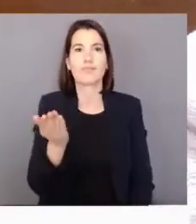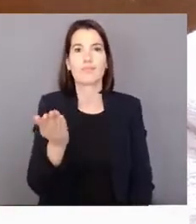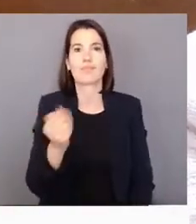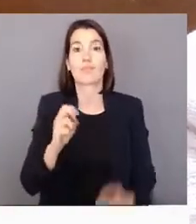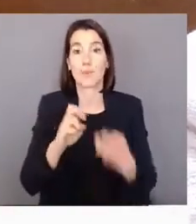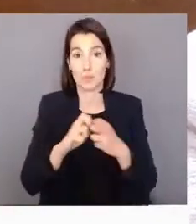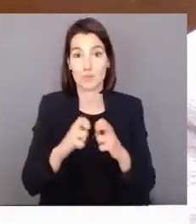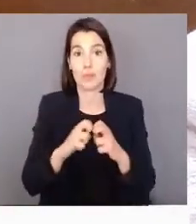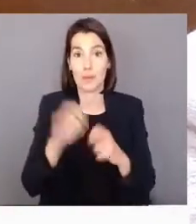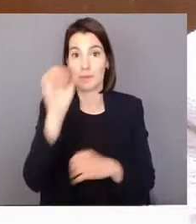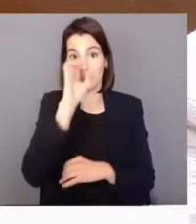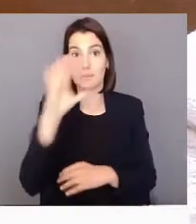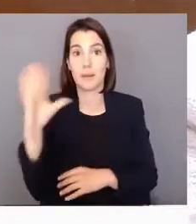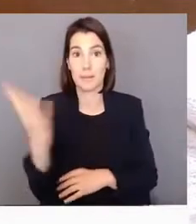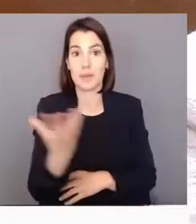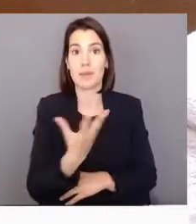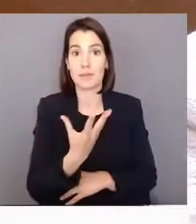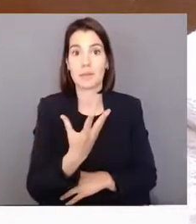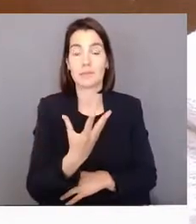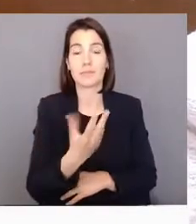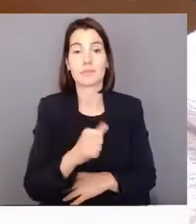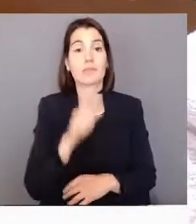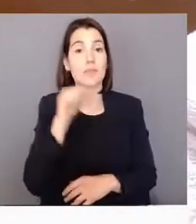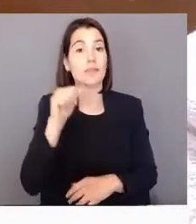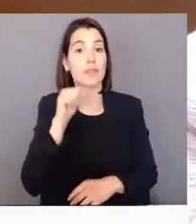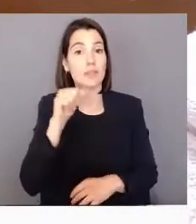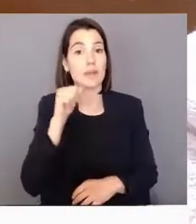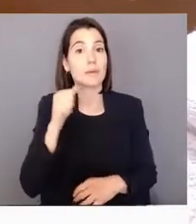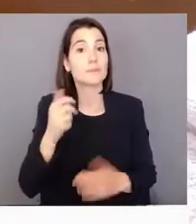ambiente sempre foi, digamos,